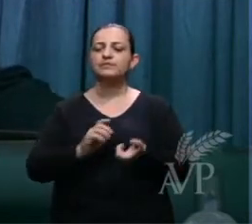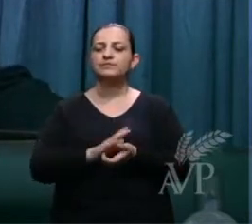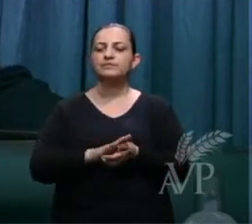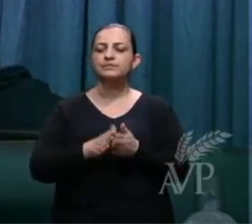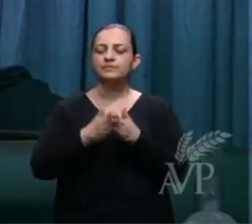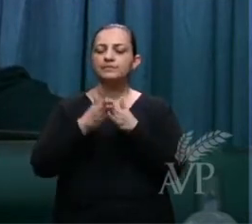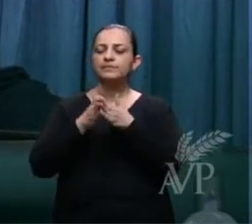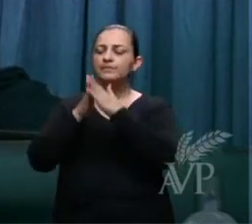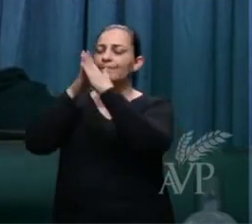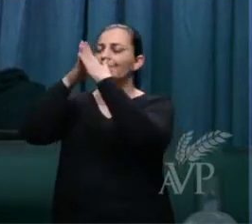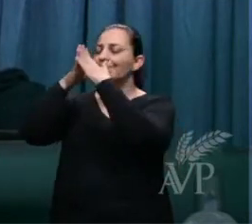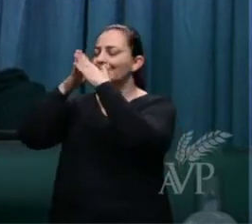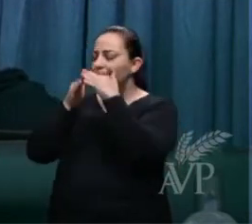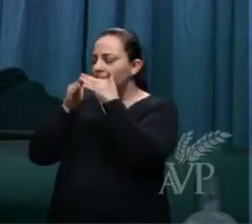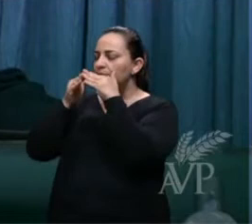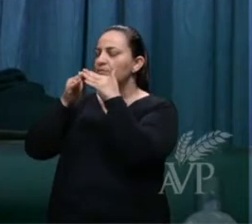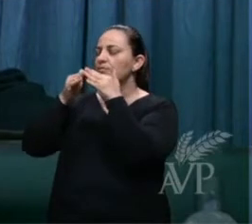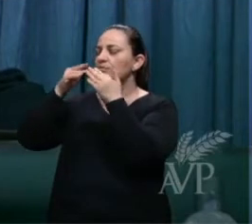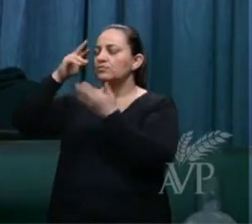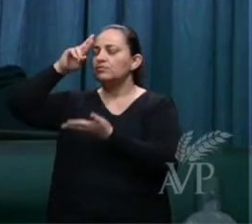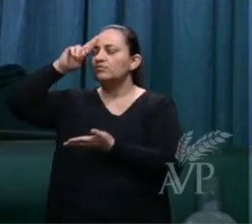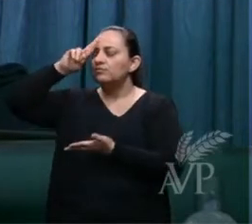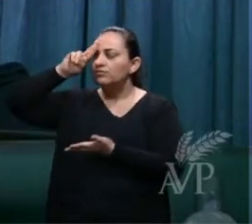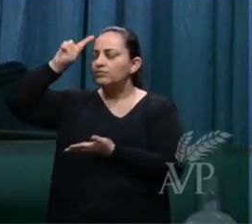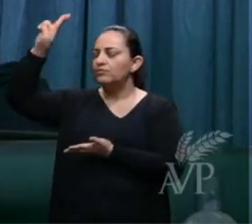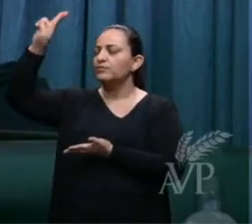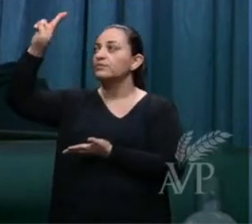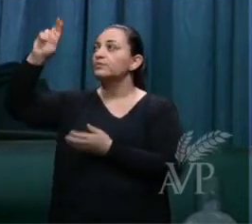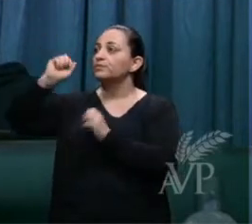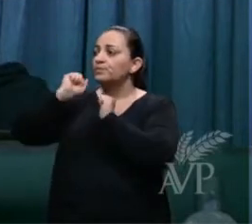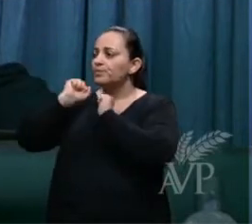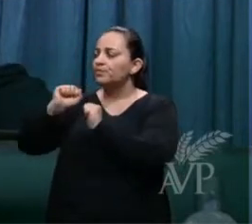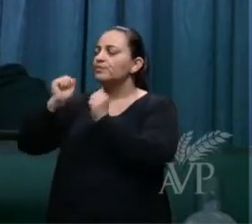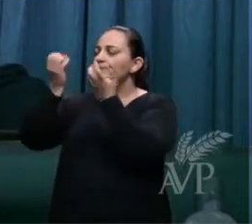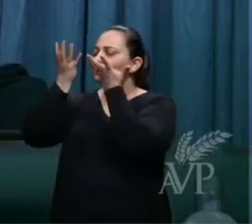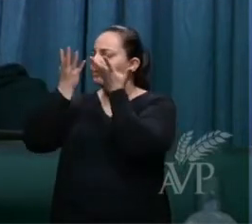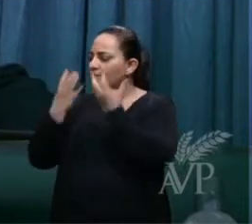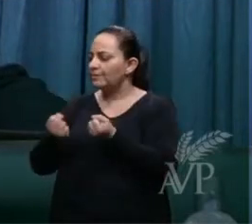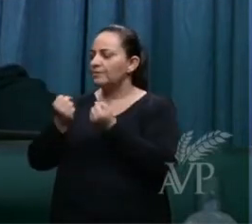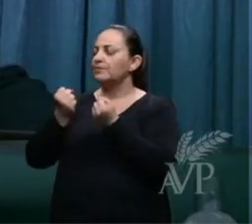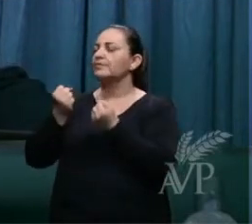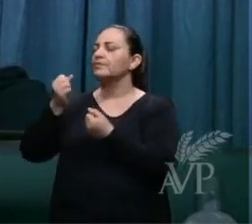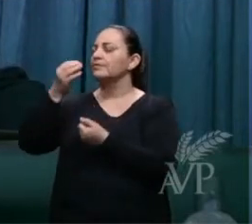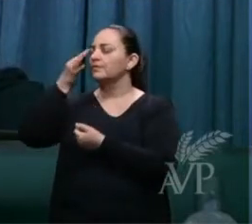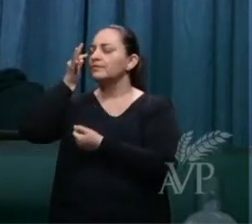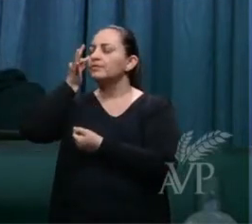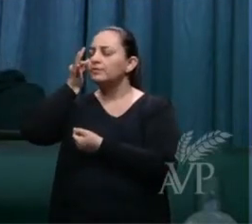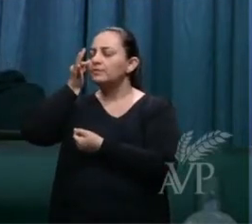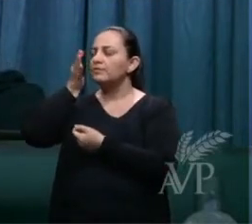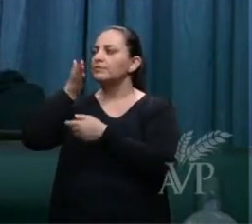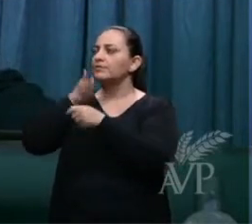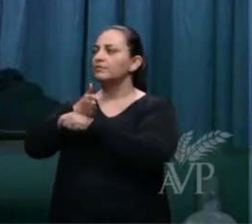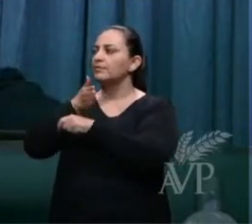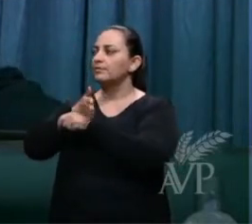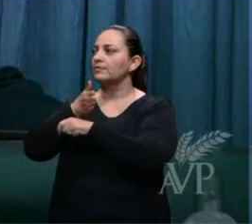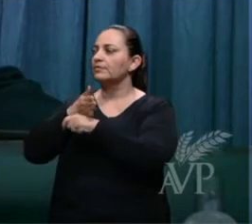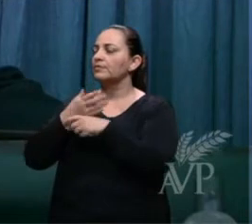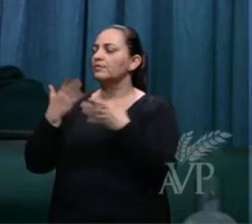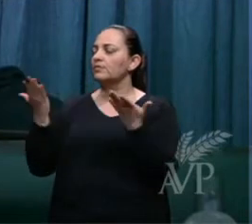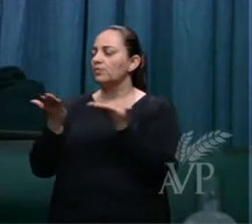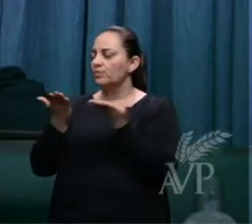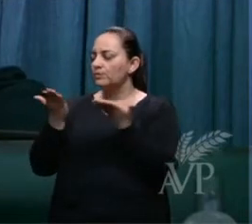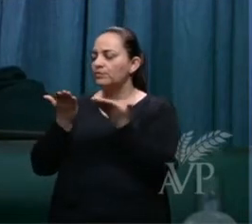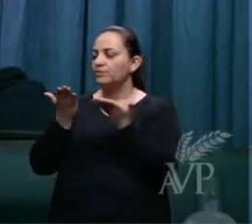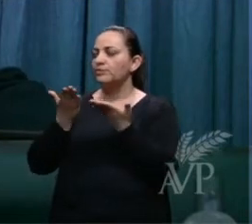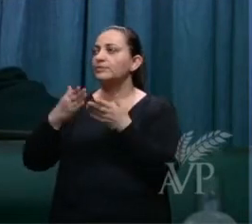Eu peço que o Senhor possa aceitar a nossa presença e o